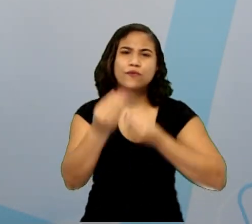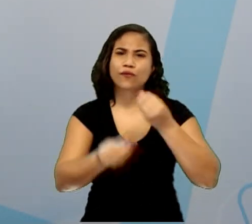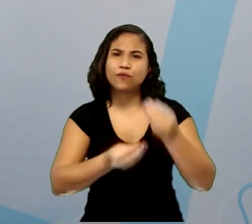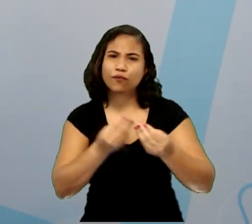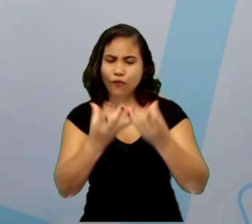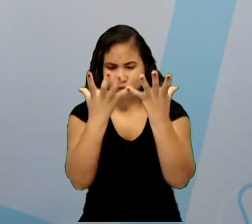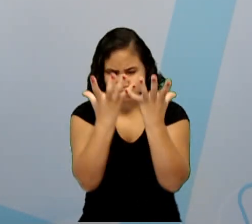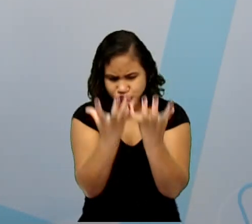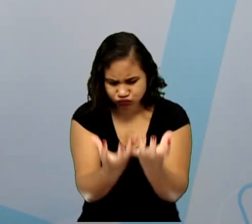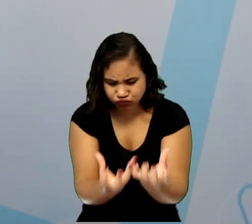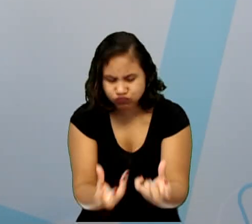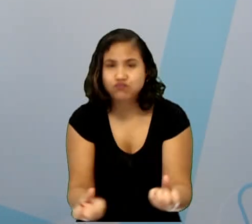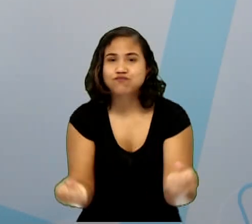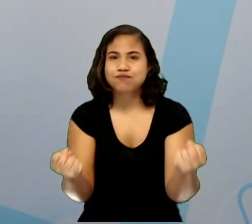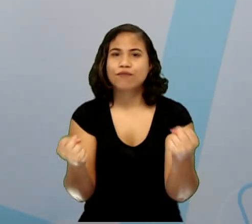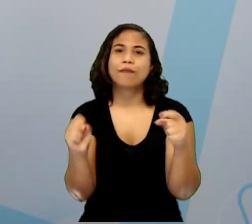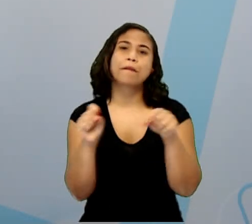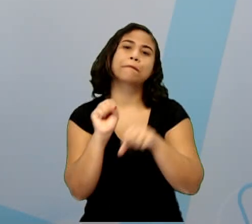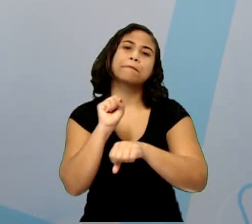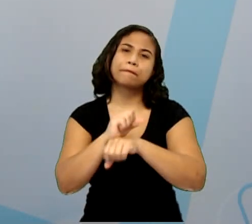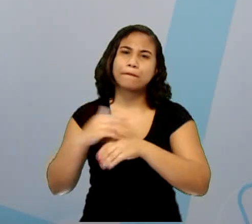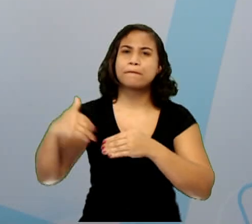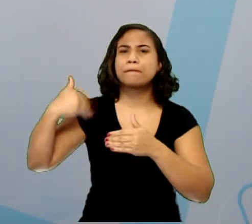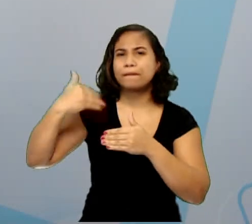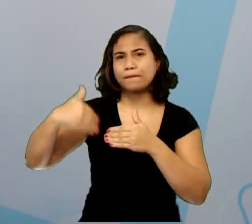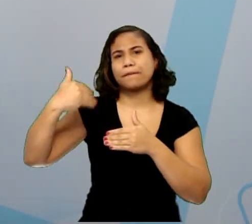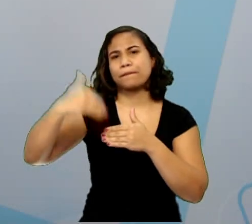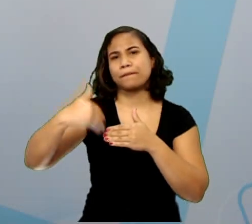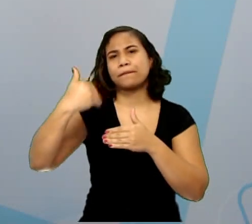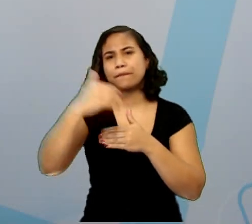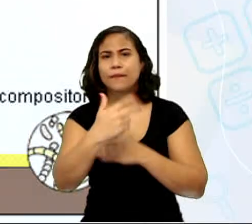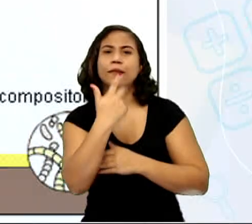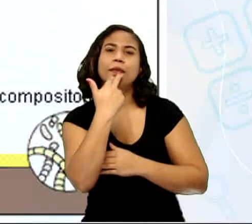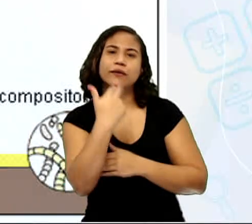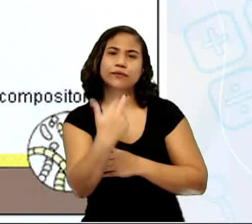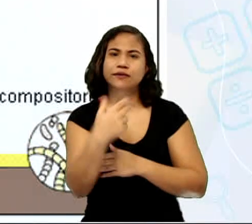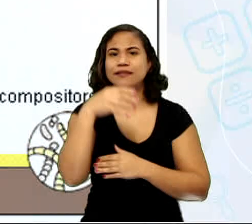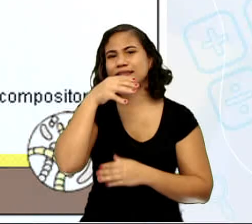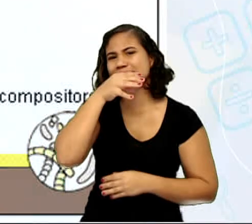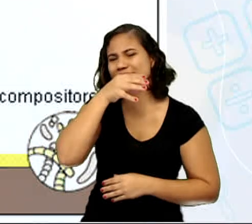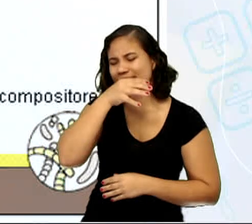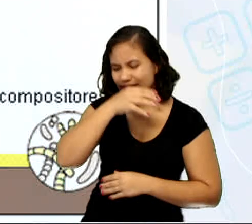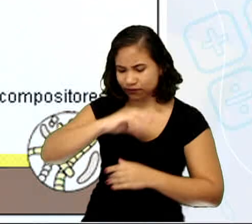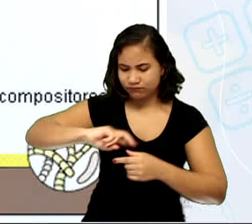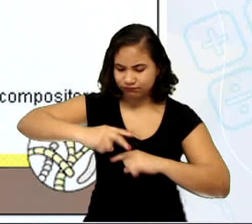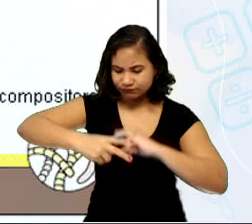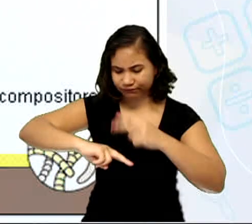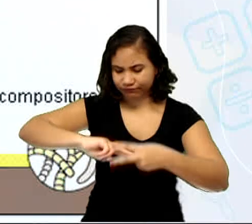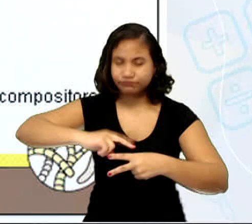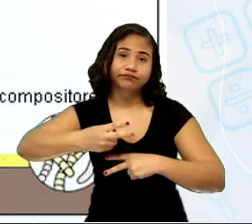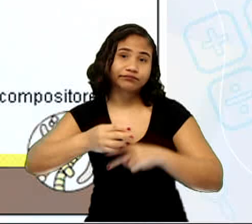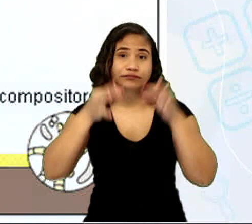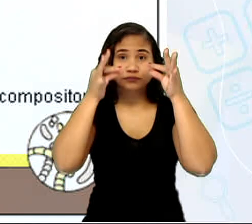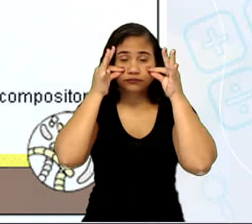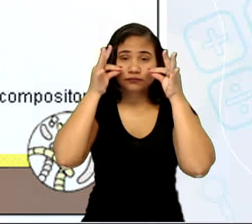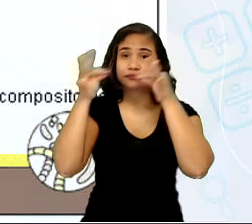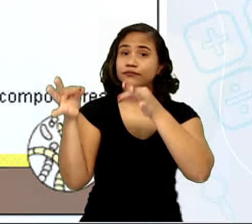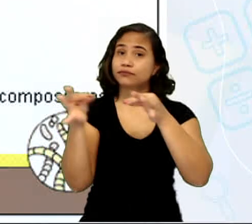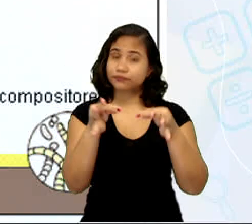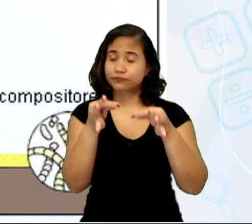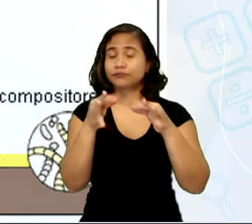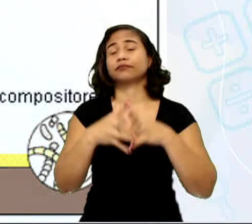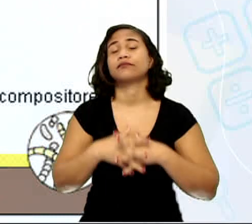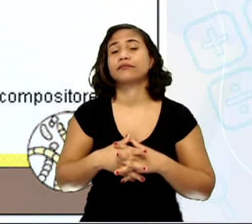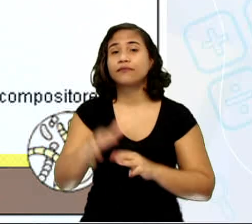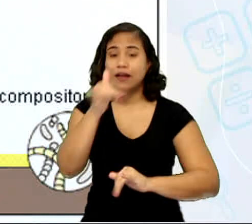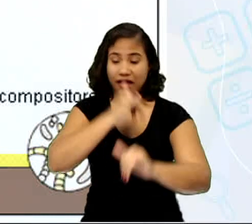decompositores, eles passam esses nutrientes e esse calor para o ambiente. Preste bem atenção. Essa transferência